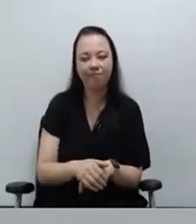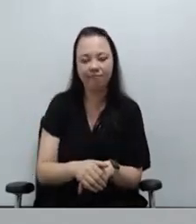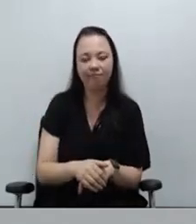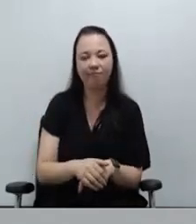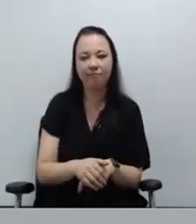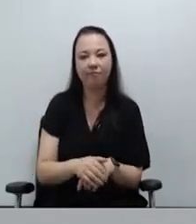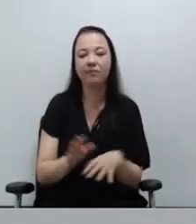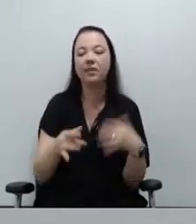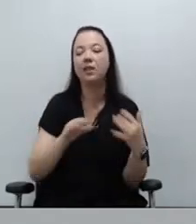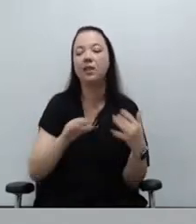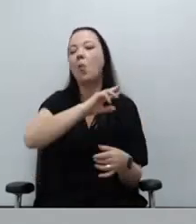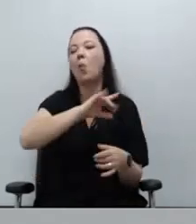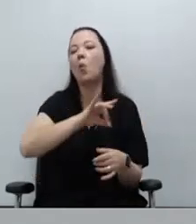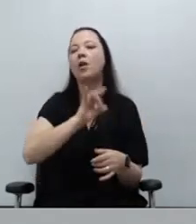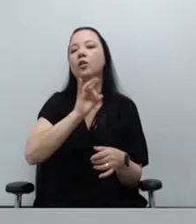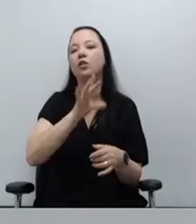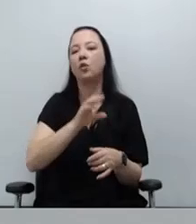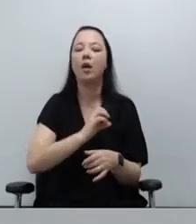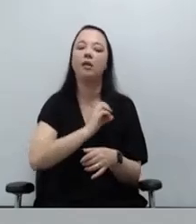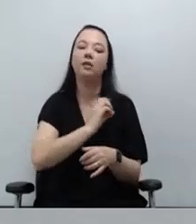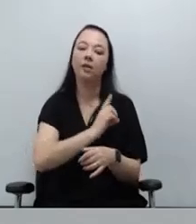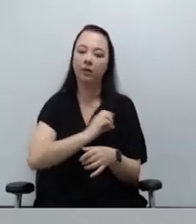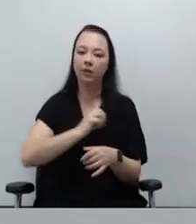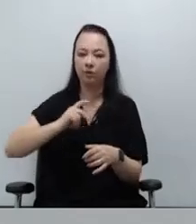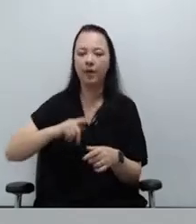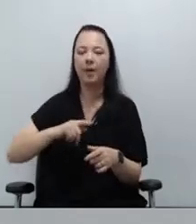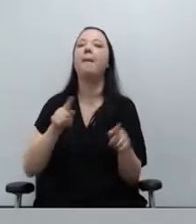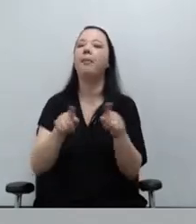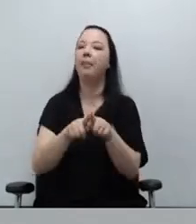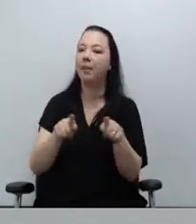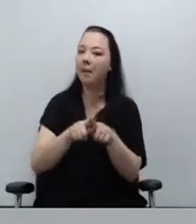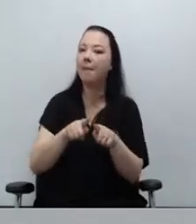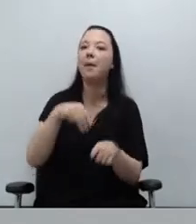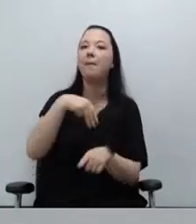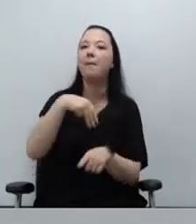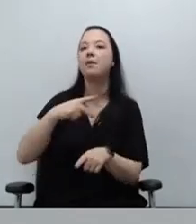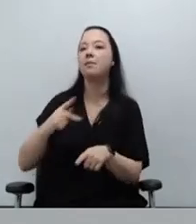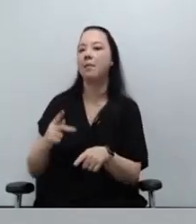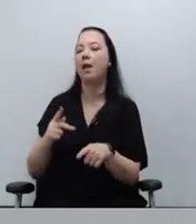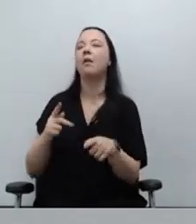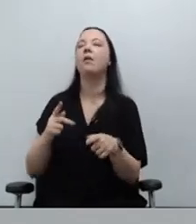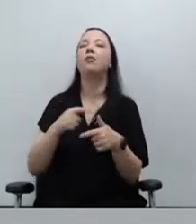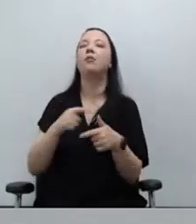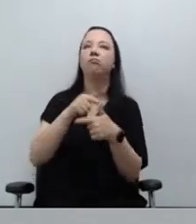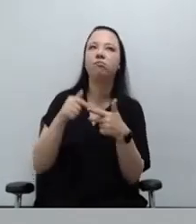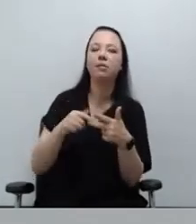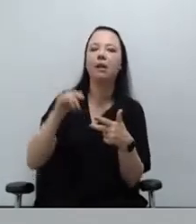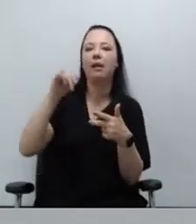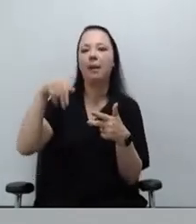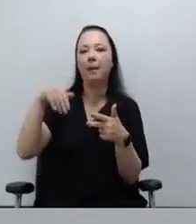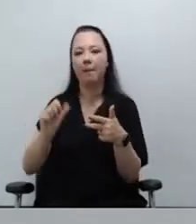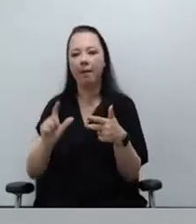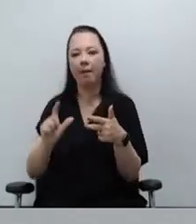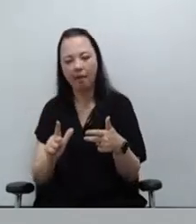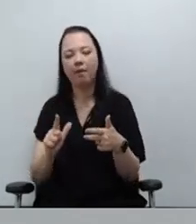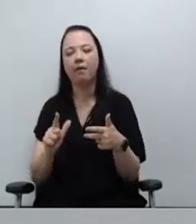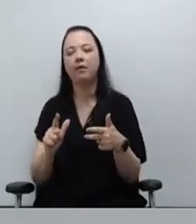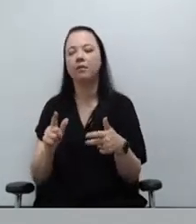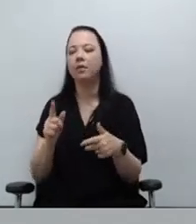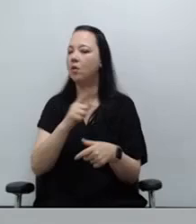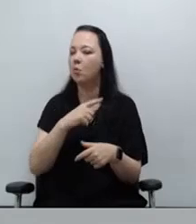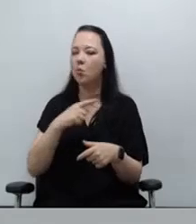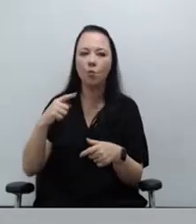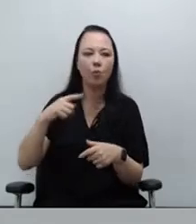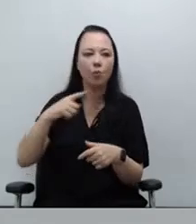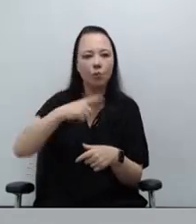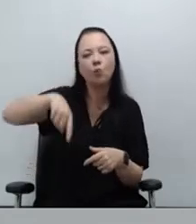só pela Defensoria, mas pelo Ministério Público, pelo IML, pela empresa, enfim, por todo mundo. Então, de fato, vocês